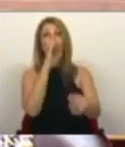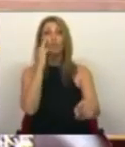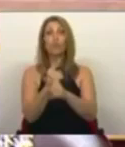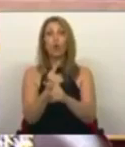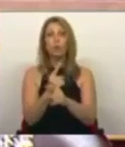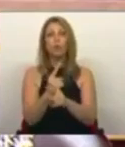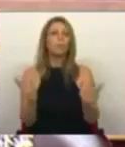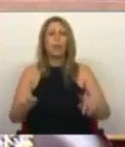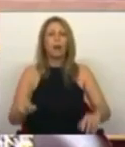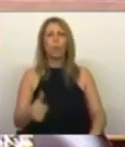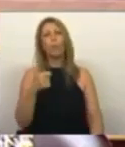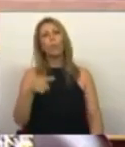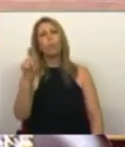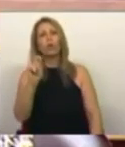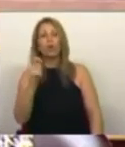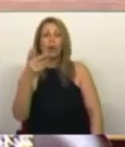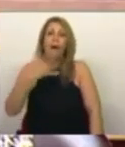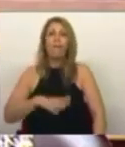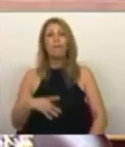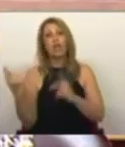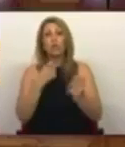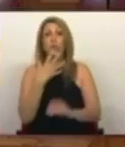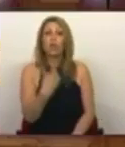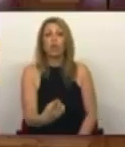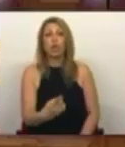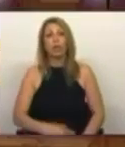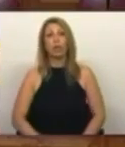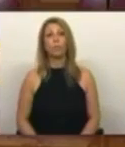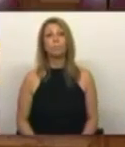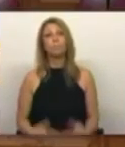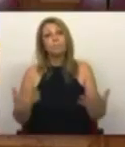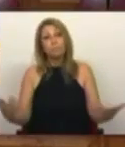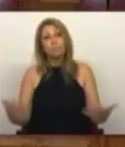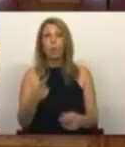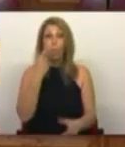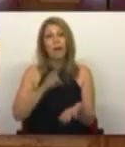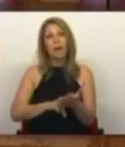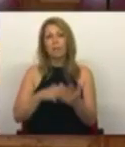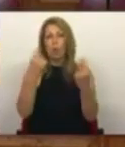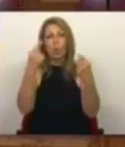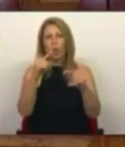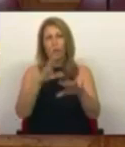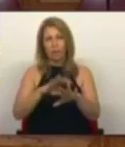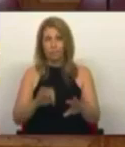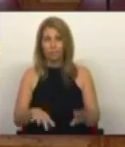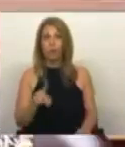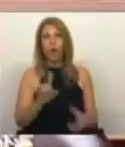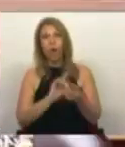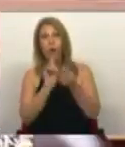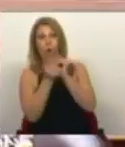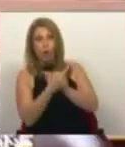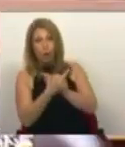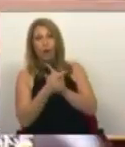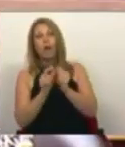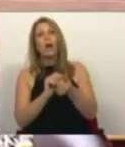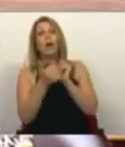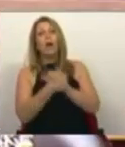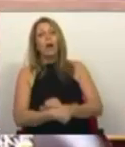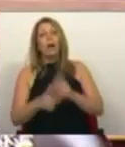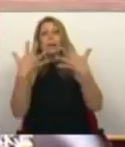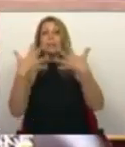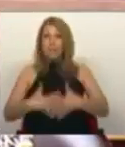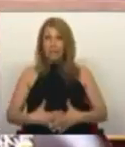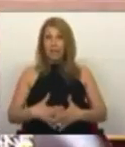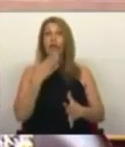preferiu ficar a discutir sozinho. E só há um motivo para isto. É que, ao contrário dos sindicalistas, estes jovens ainda não